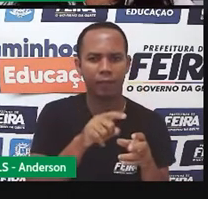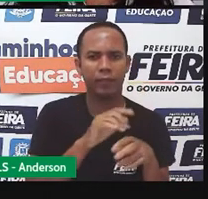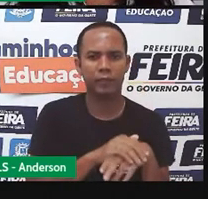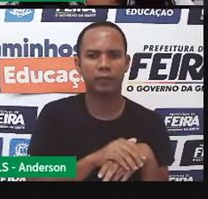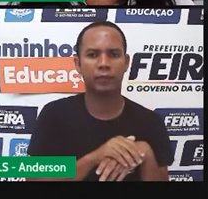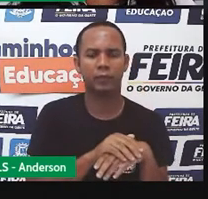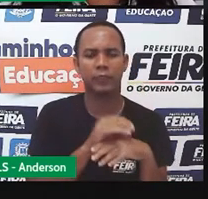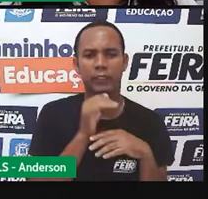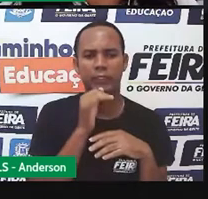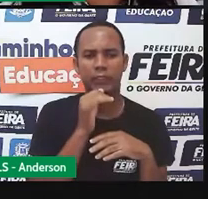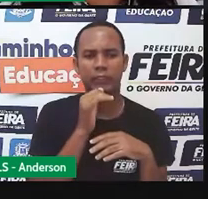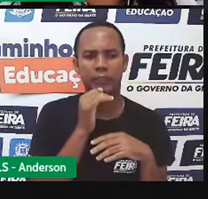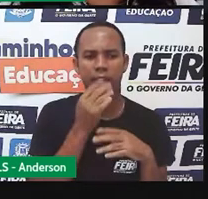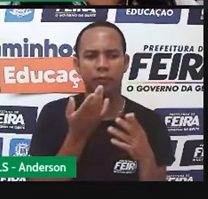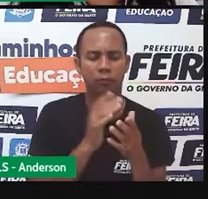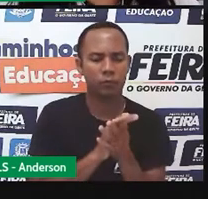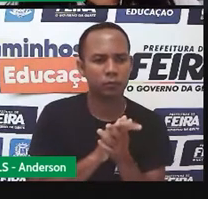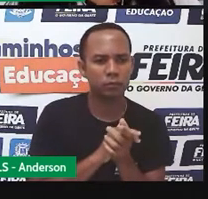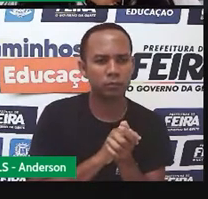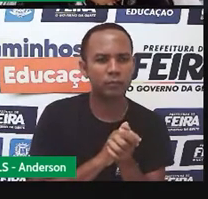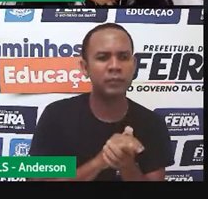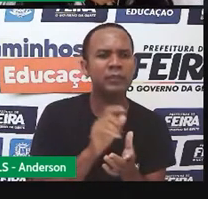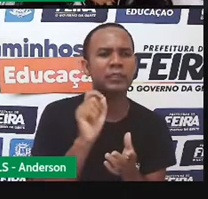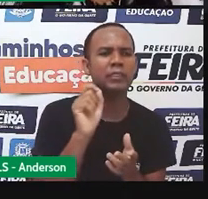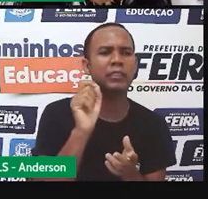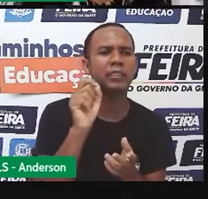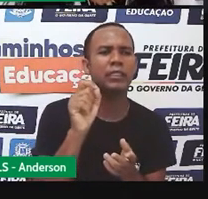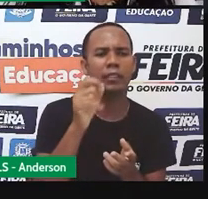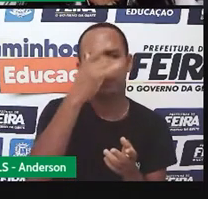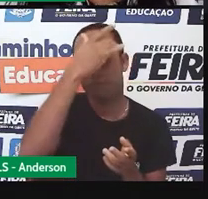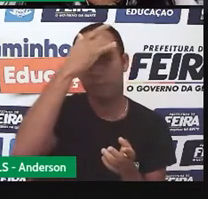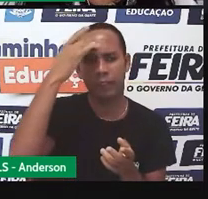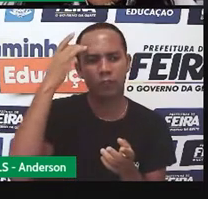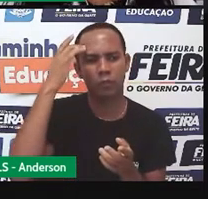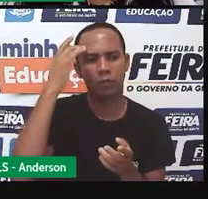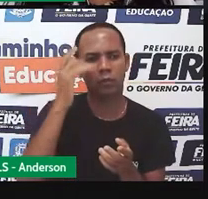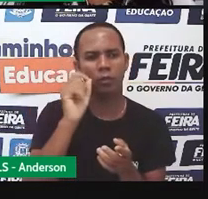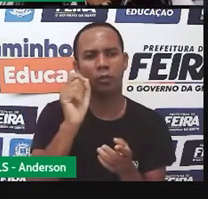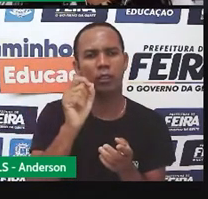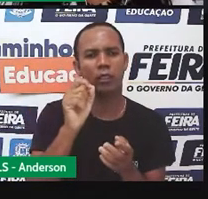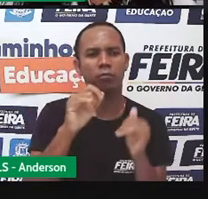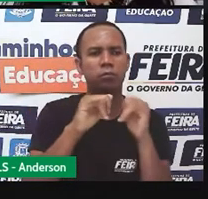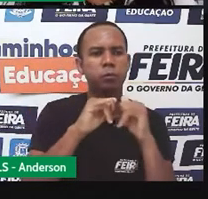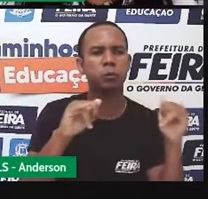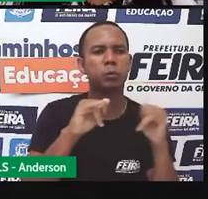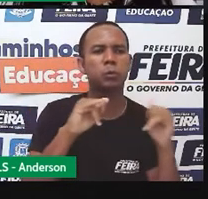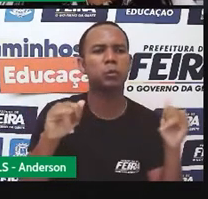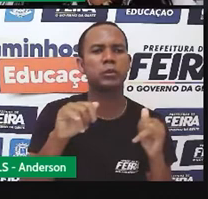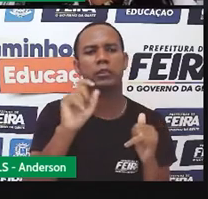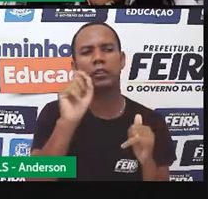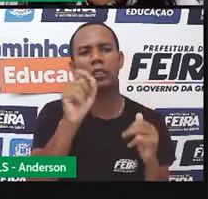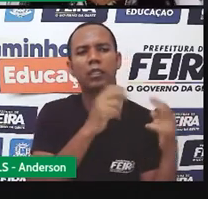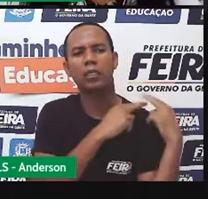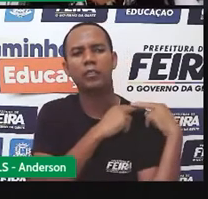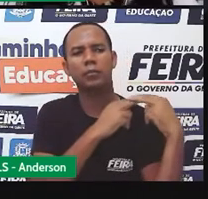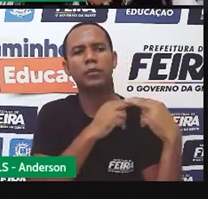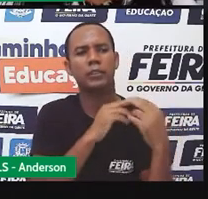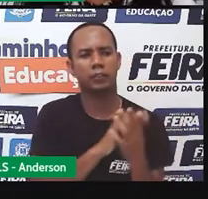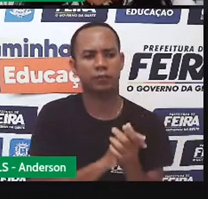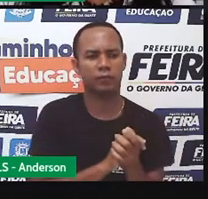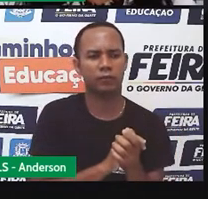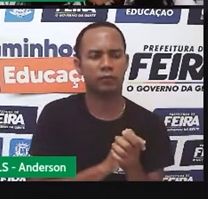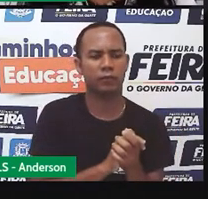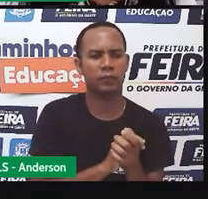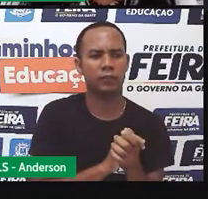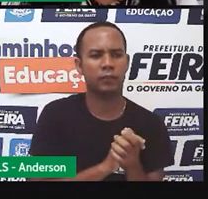Por exemplo, quem é a pessoa envolvida na notícia? Quem é a pessoa que está envolvida